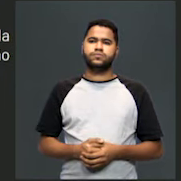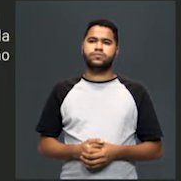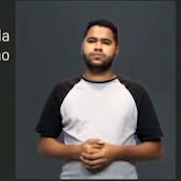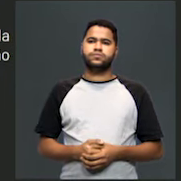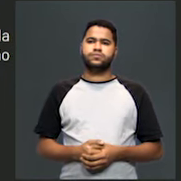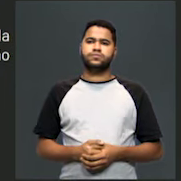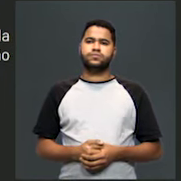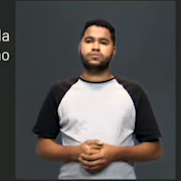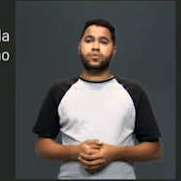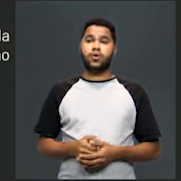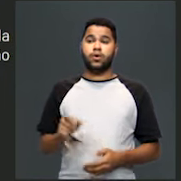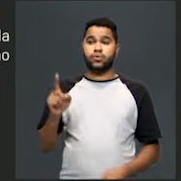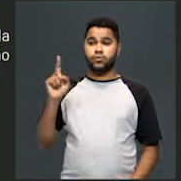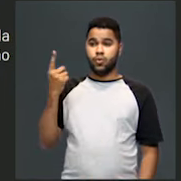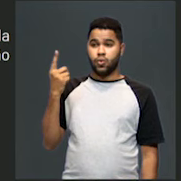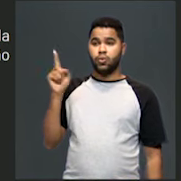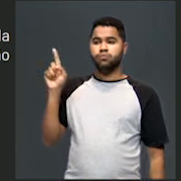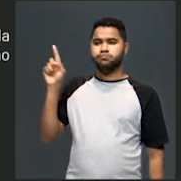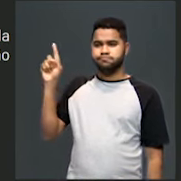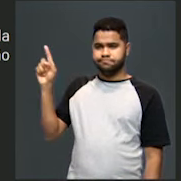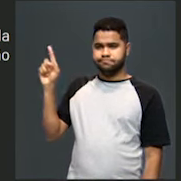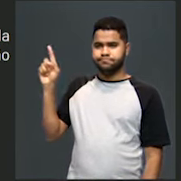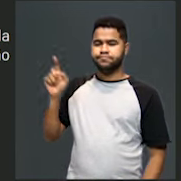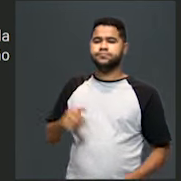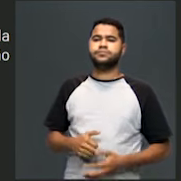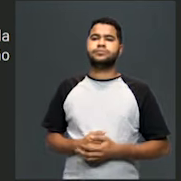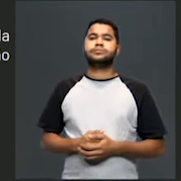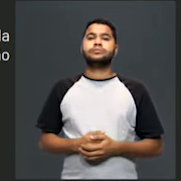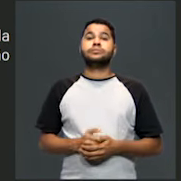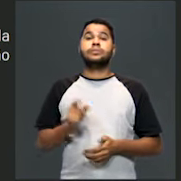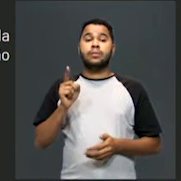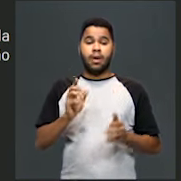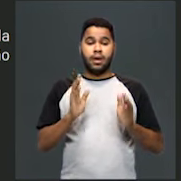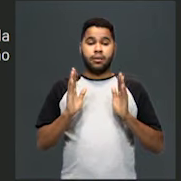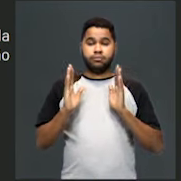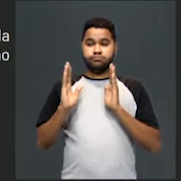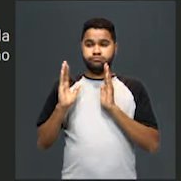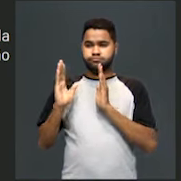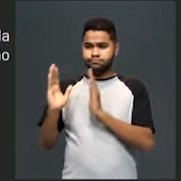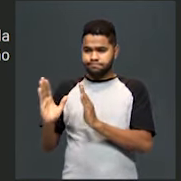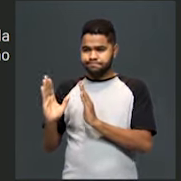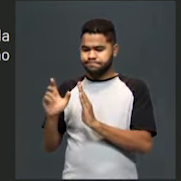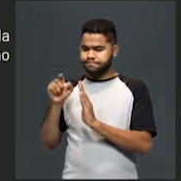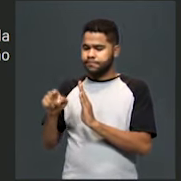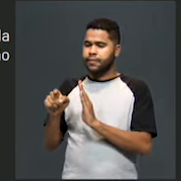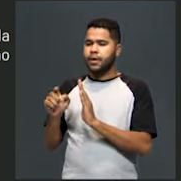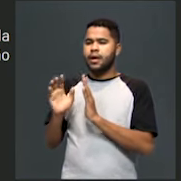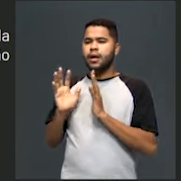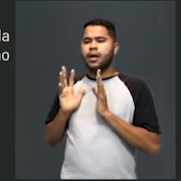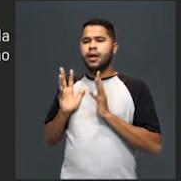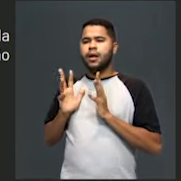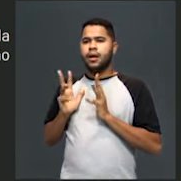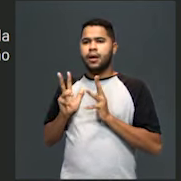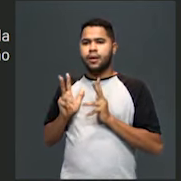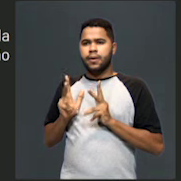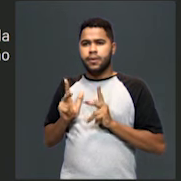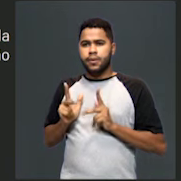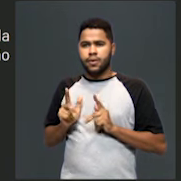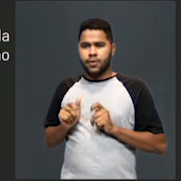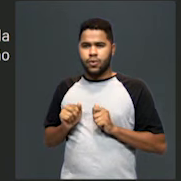A coagulação e floculação. Nessa etapa, as limpezas presentes na água, as